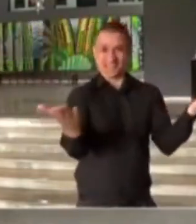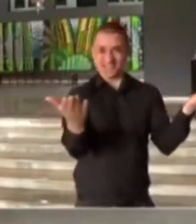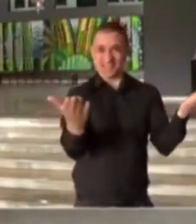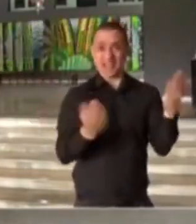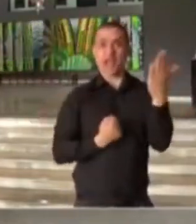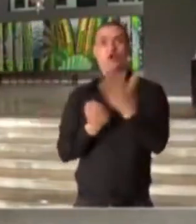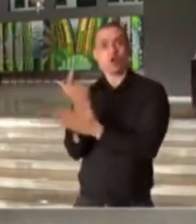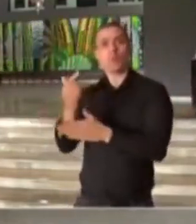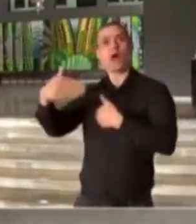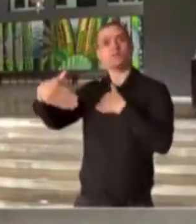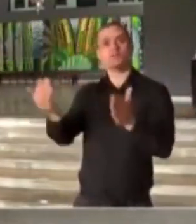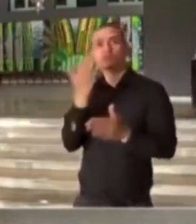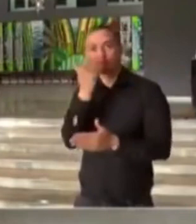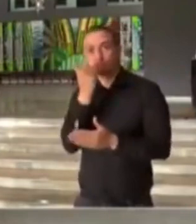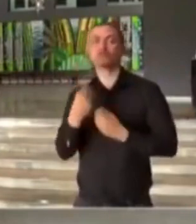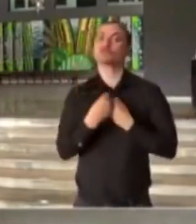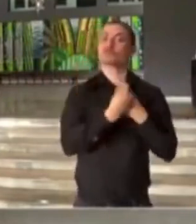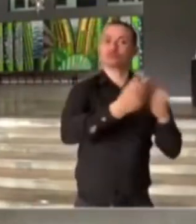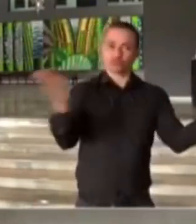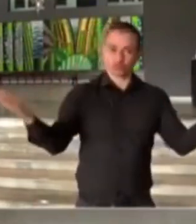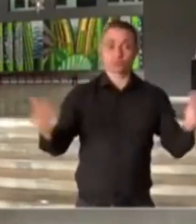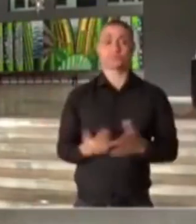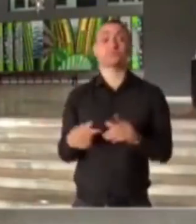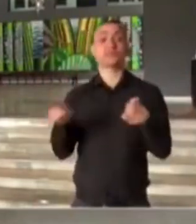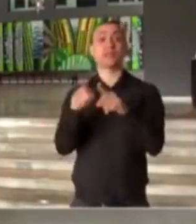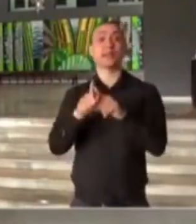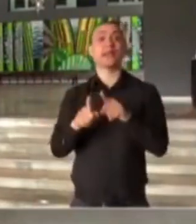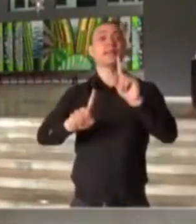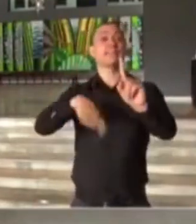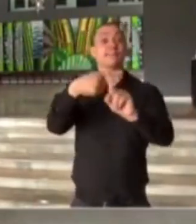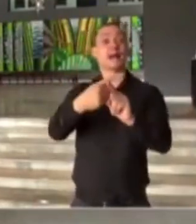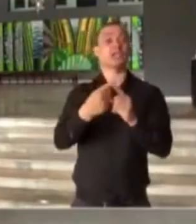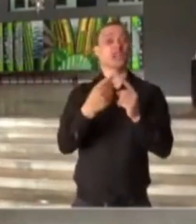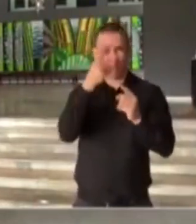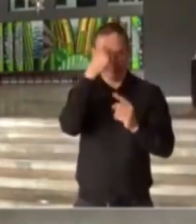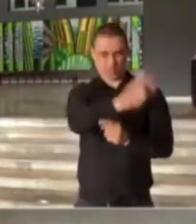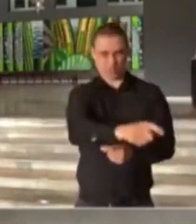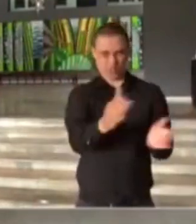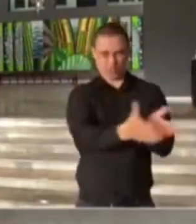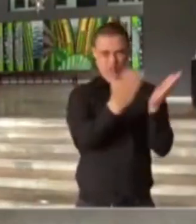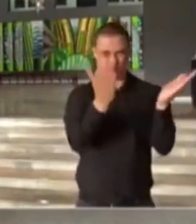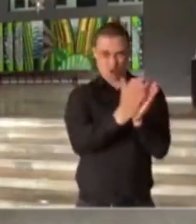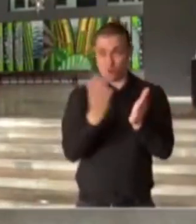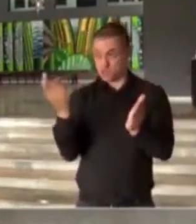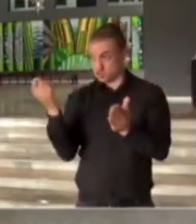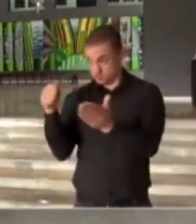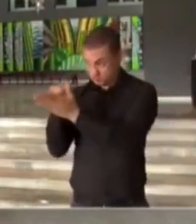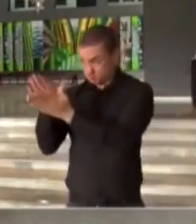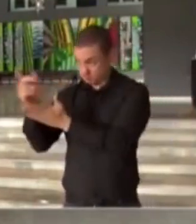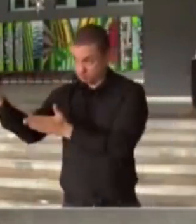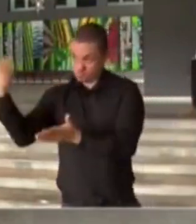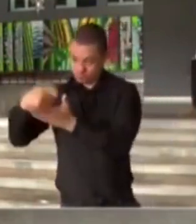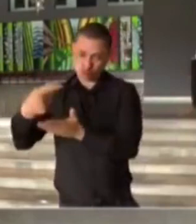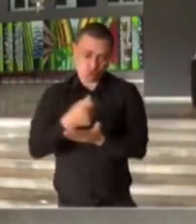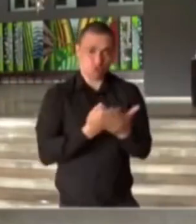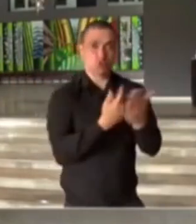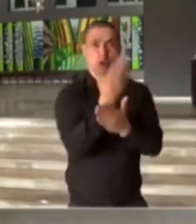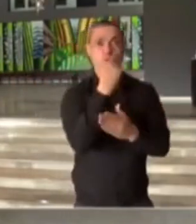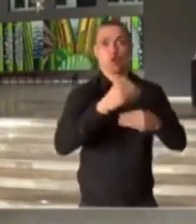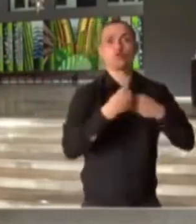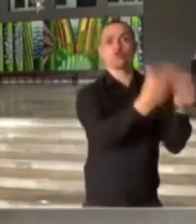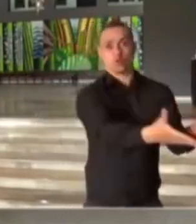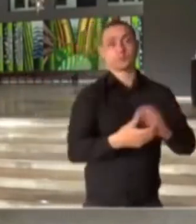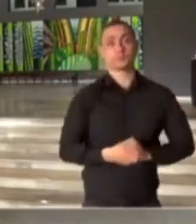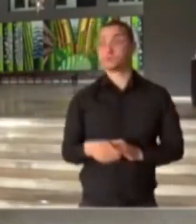a aquisição das cestas do Alimento Solidário e a distribuição às pessoas em estado de pobreza e extrema pobreza.